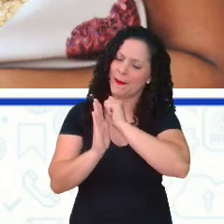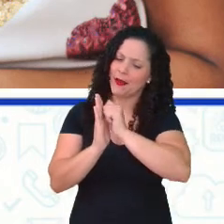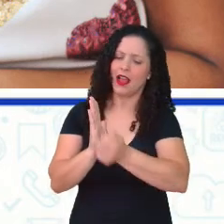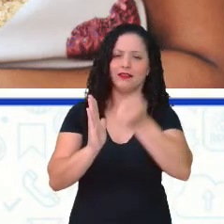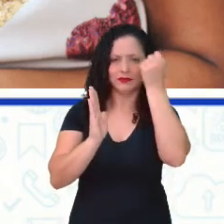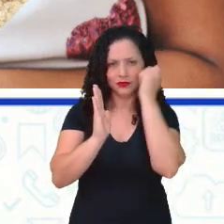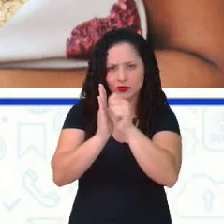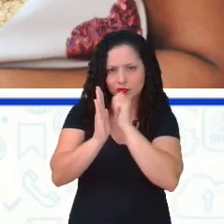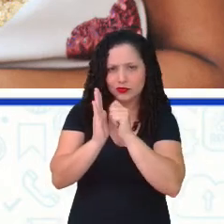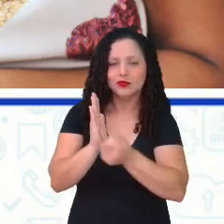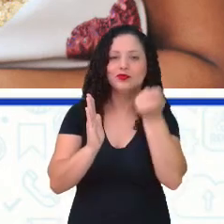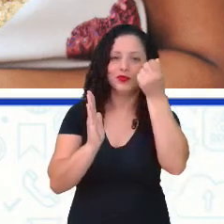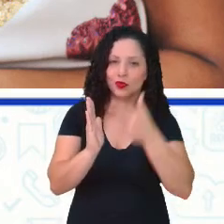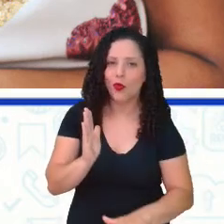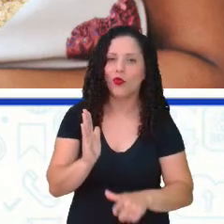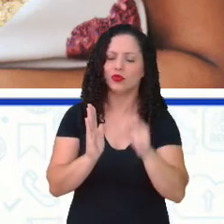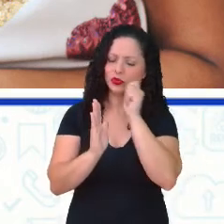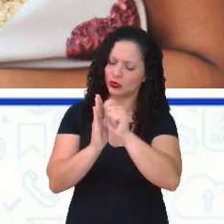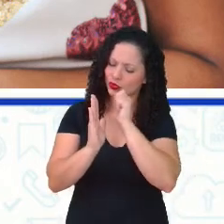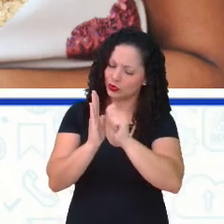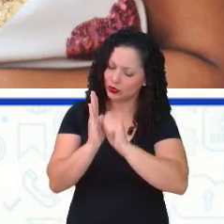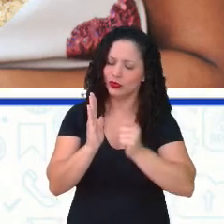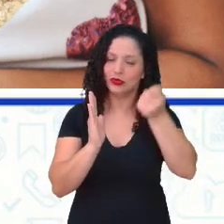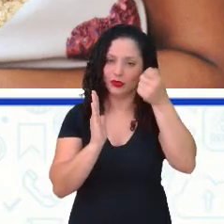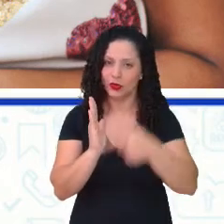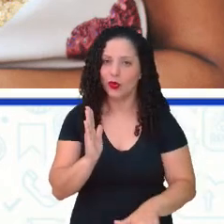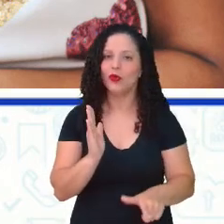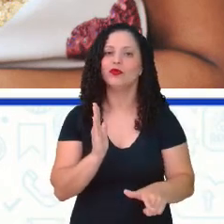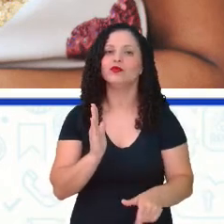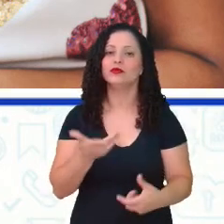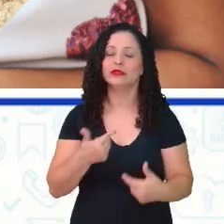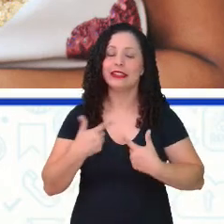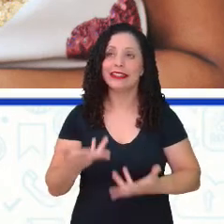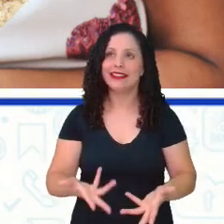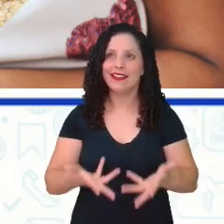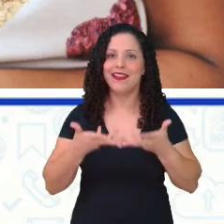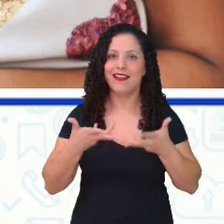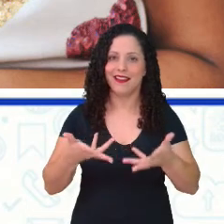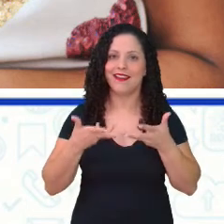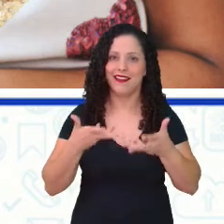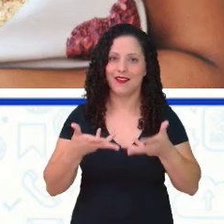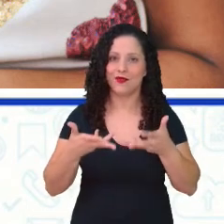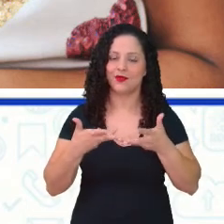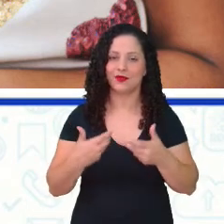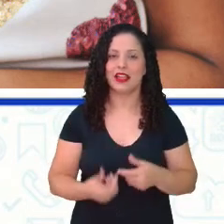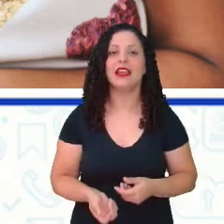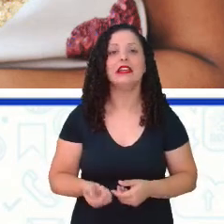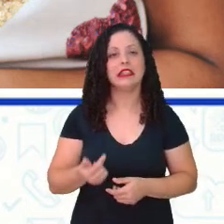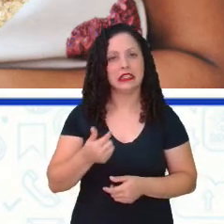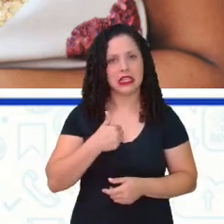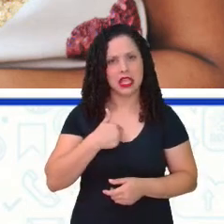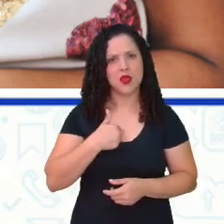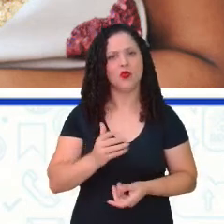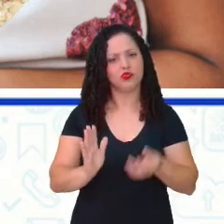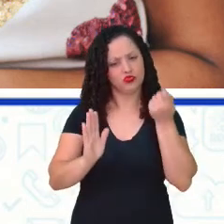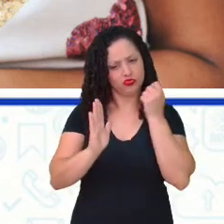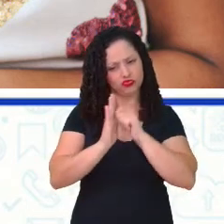Eu vou fazer novamente, porque eu quero mesmo ser conhecida como uma